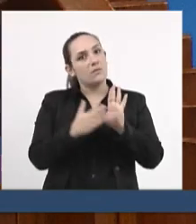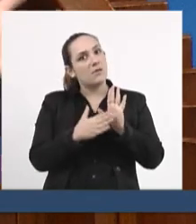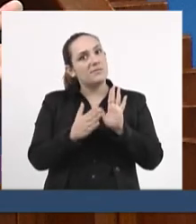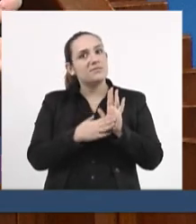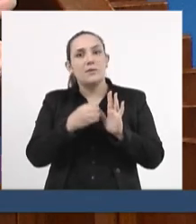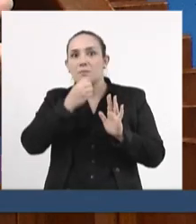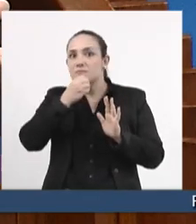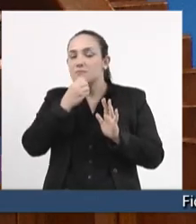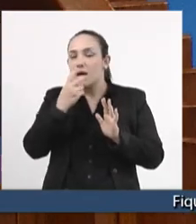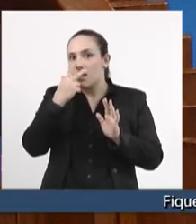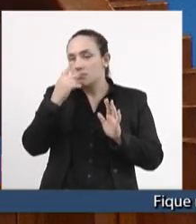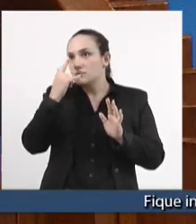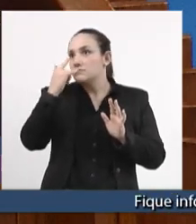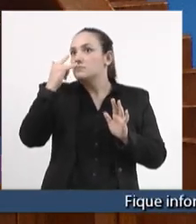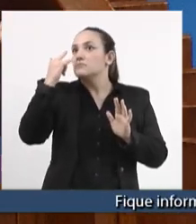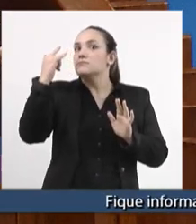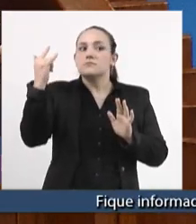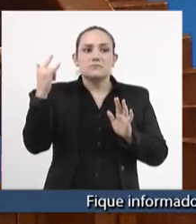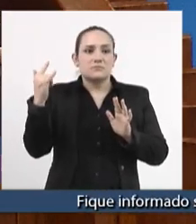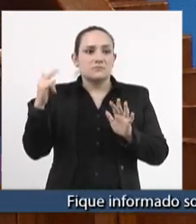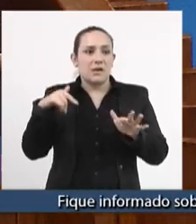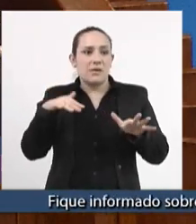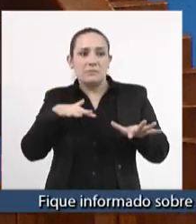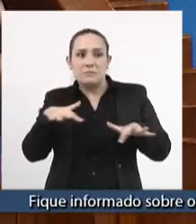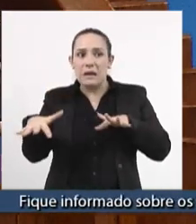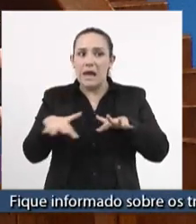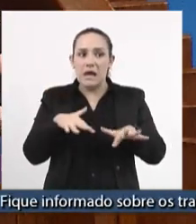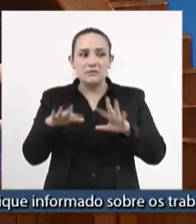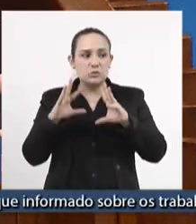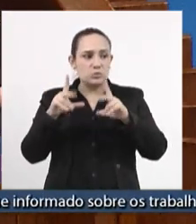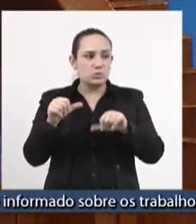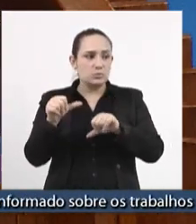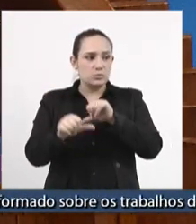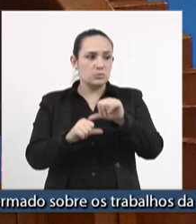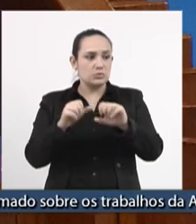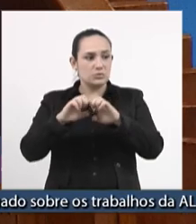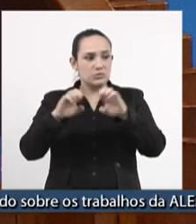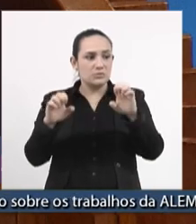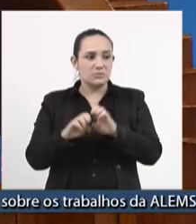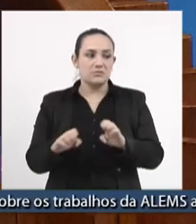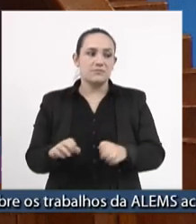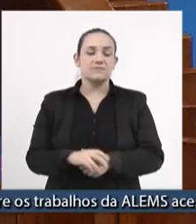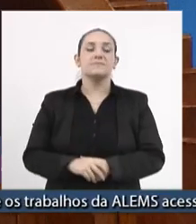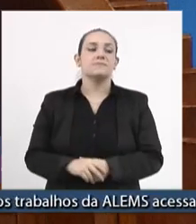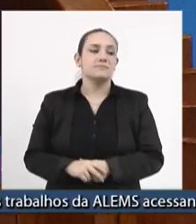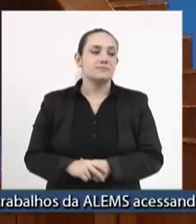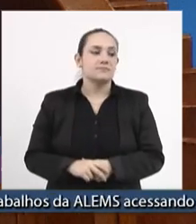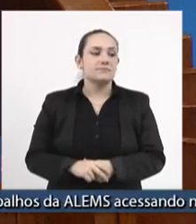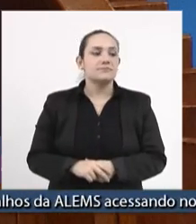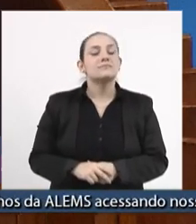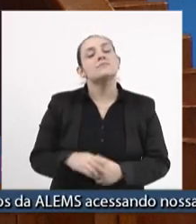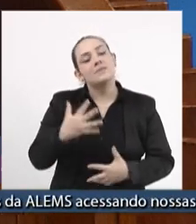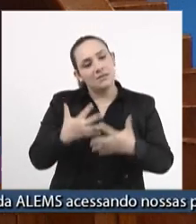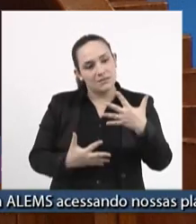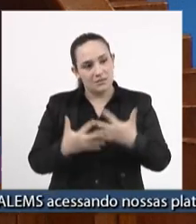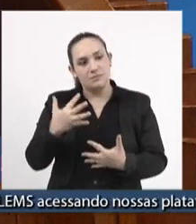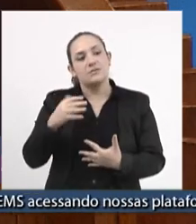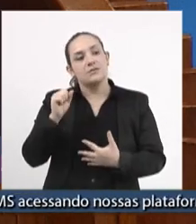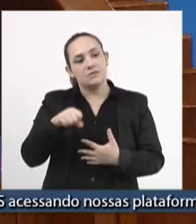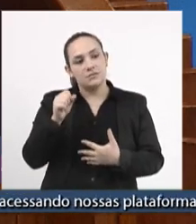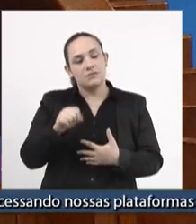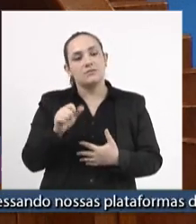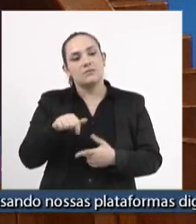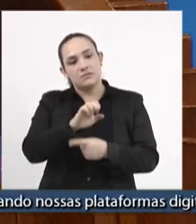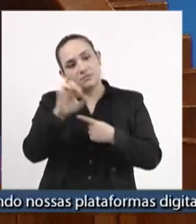que mexe com tudo, que chacoalha o nosso pacto federativo e atrapalha muito, no meu entender,